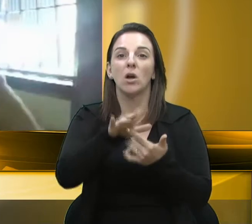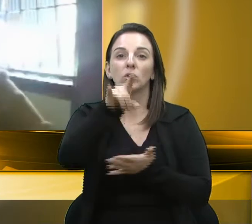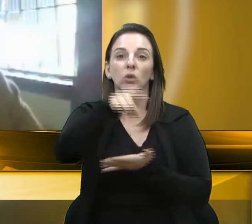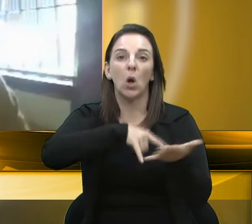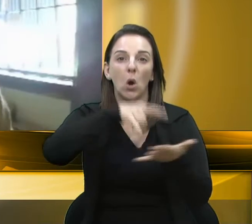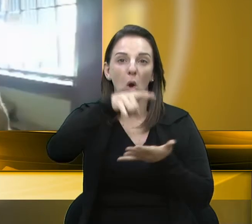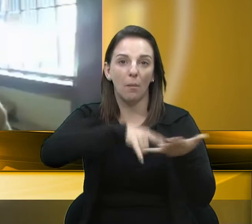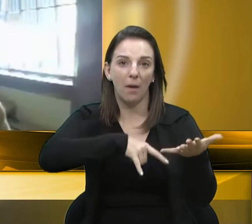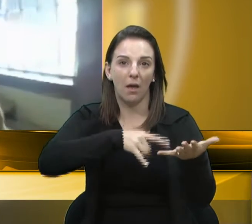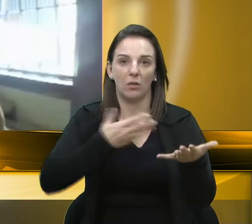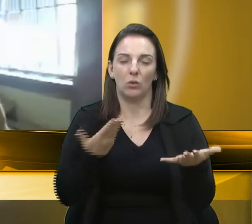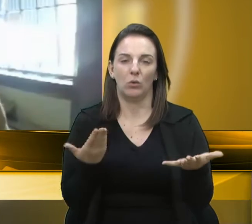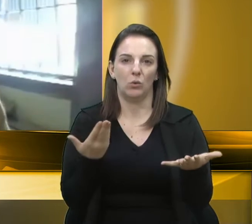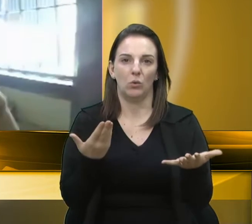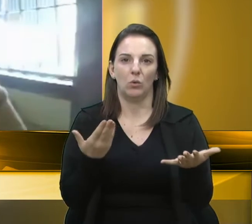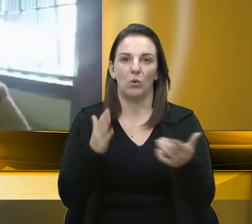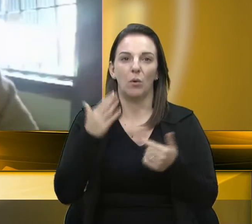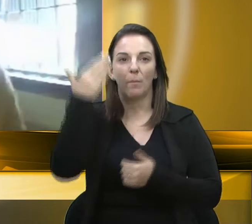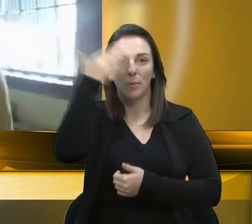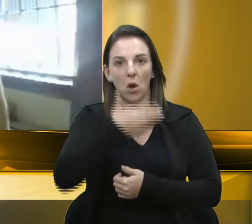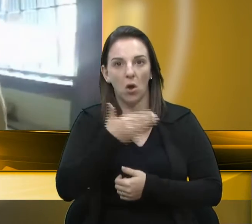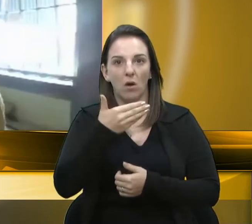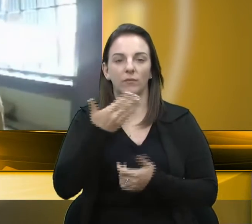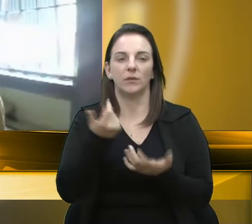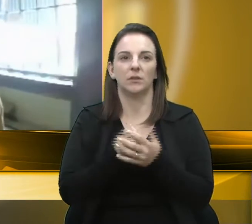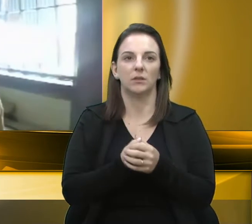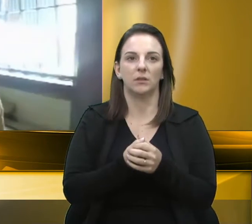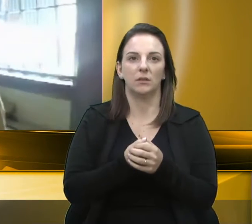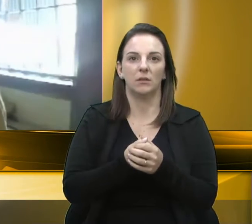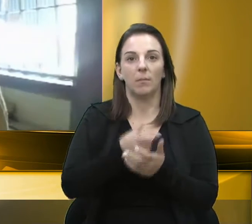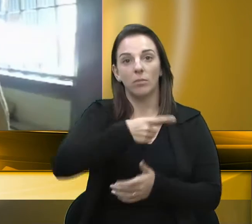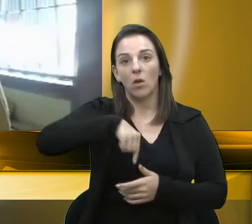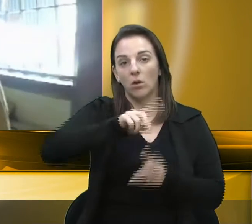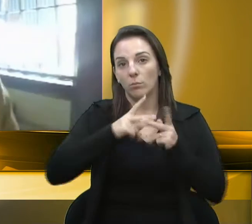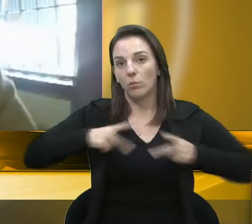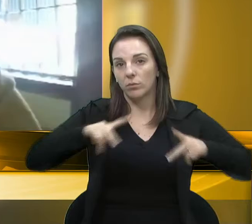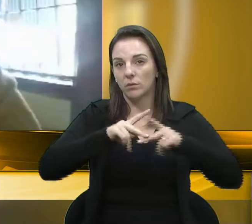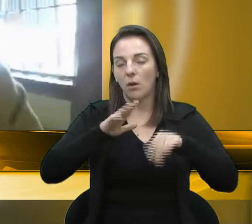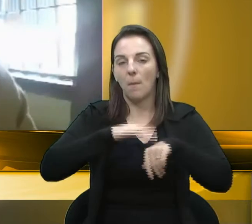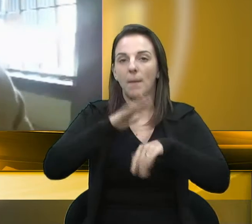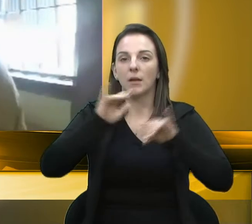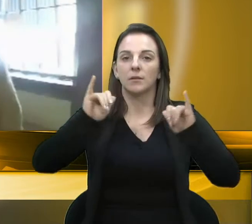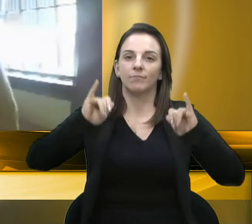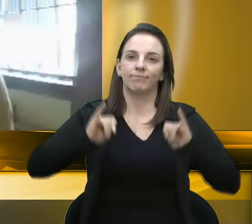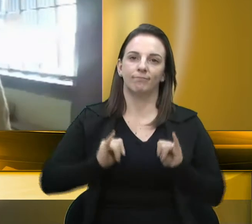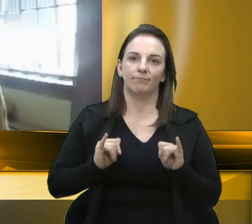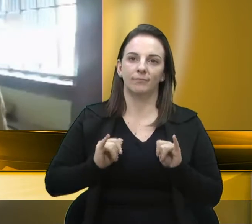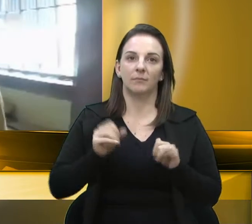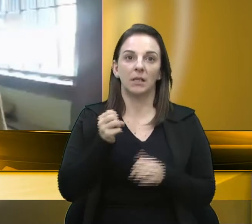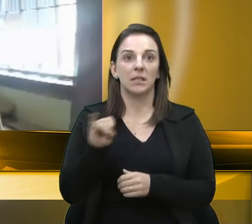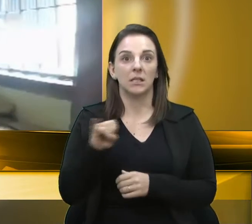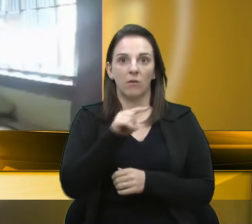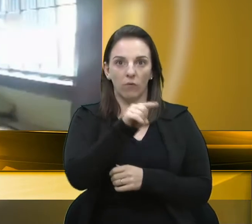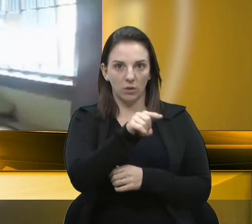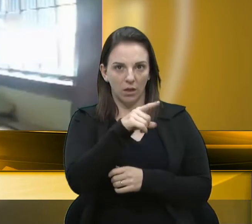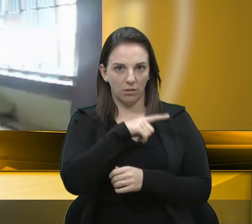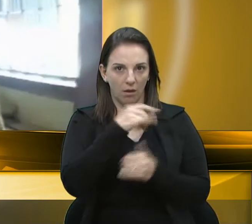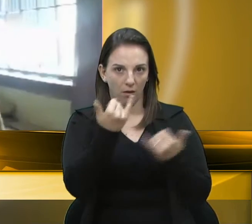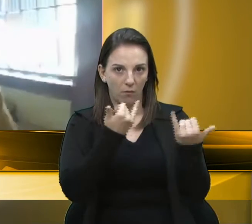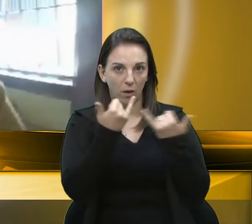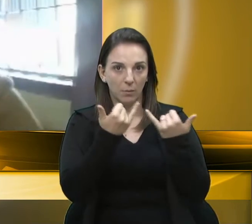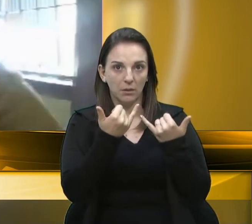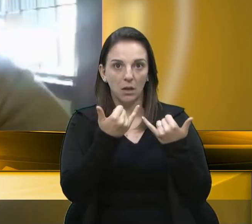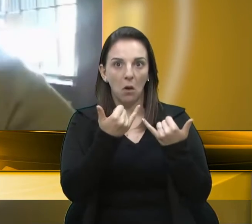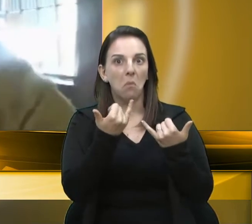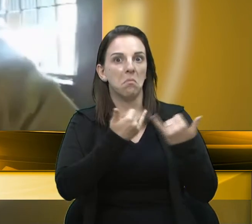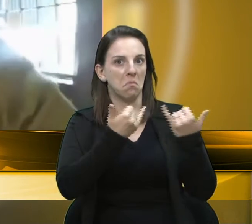já tem esses contratos, para a gente poder, para a população ficar mais tranquila. Porque o senhor tem essas informações, são informações privilegiadas. E